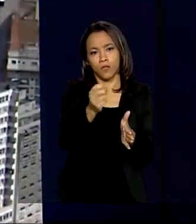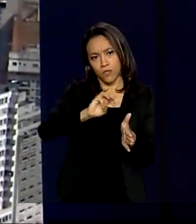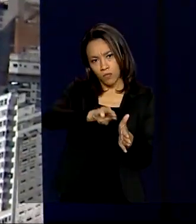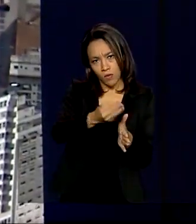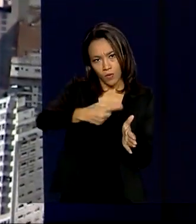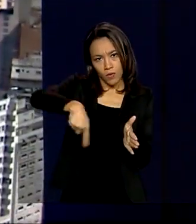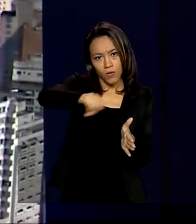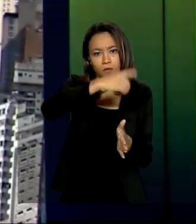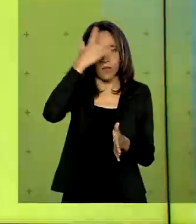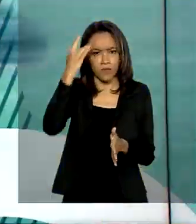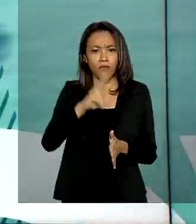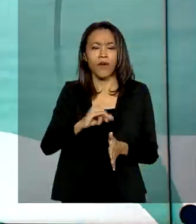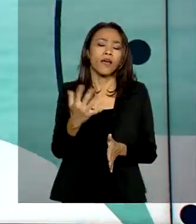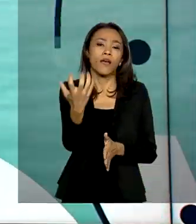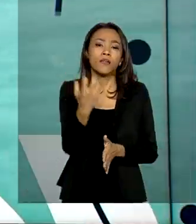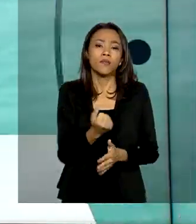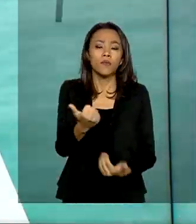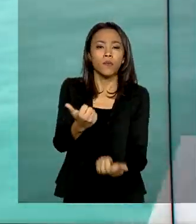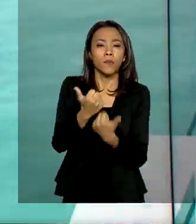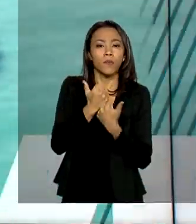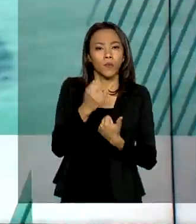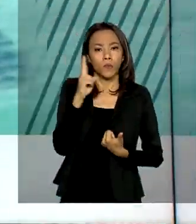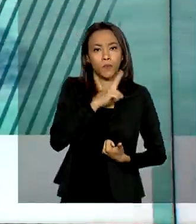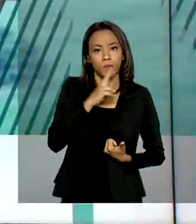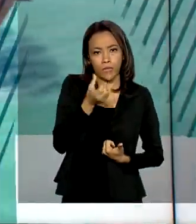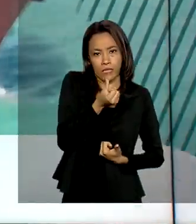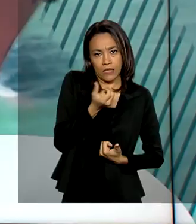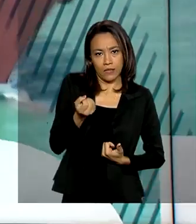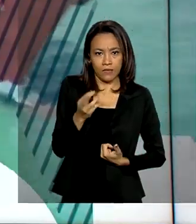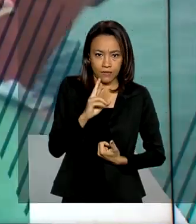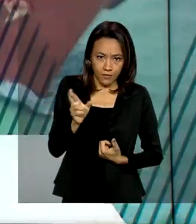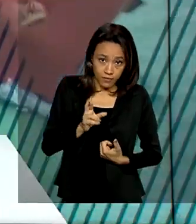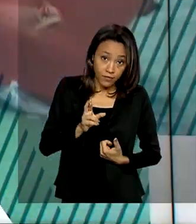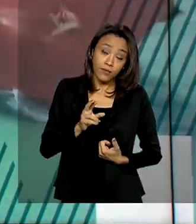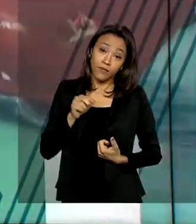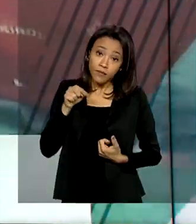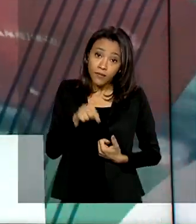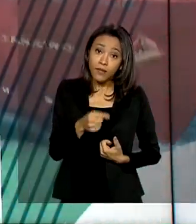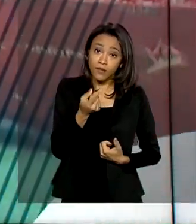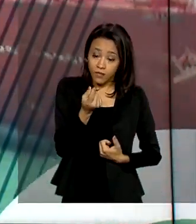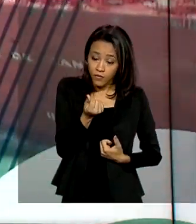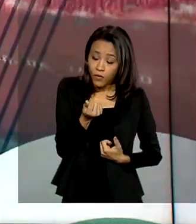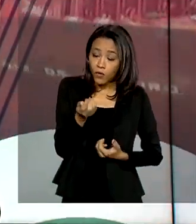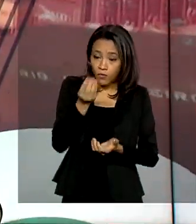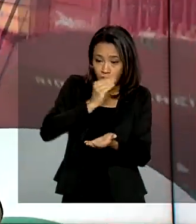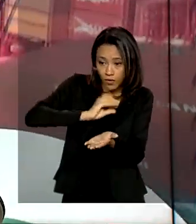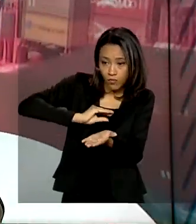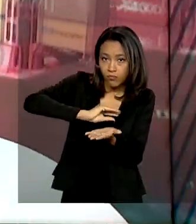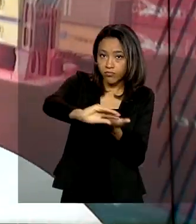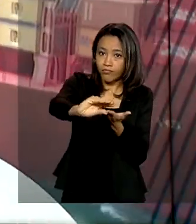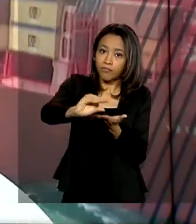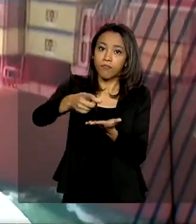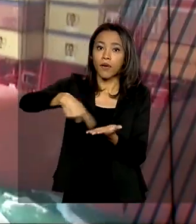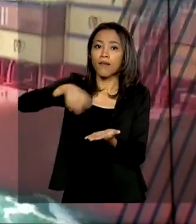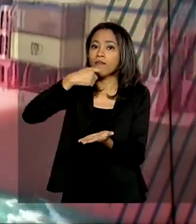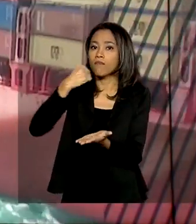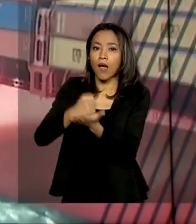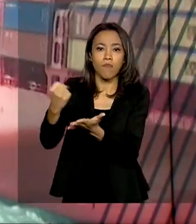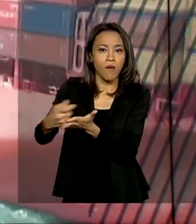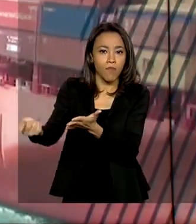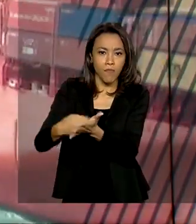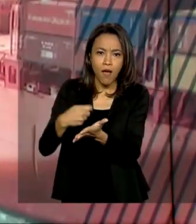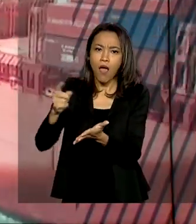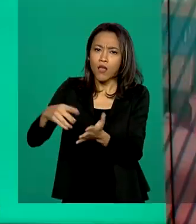receber o auxílio emergencial de R$ 600. O valor que vai ser transferido aos informais ultrapassa R 1